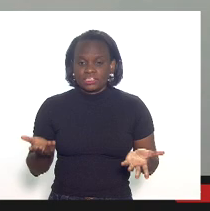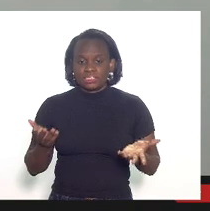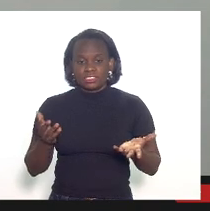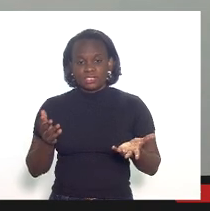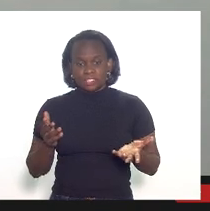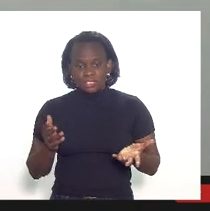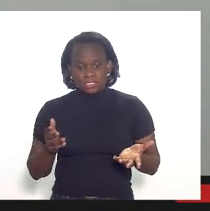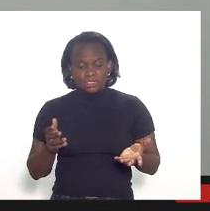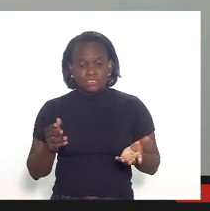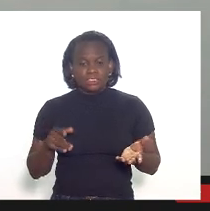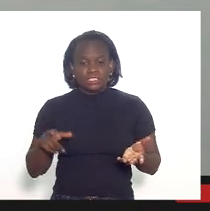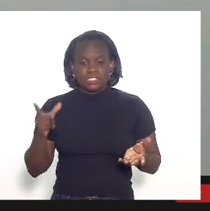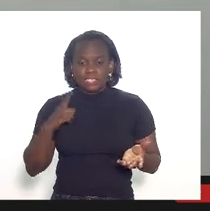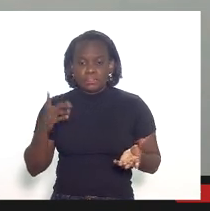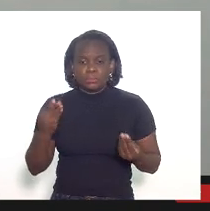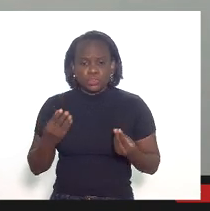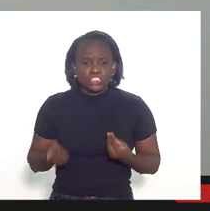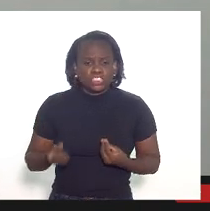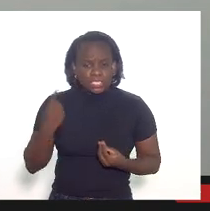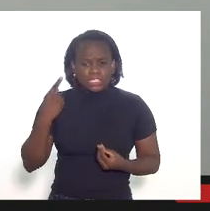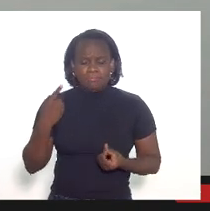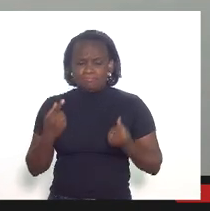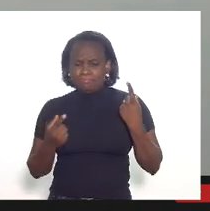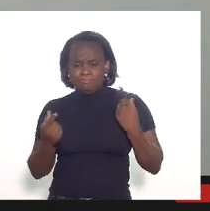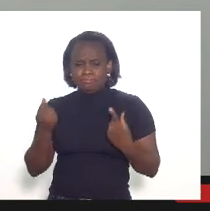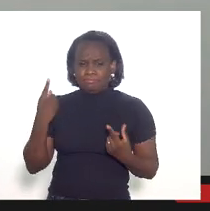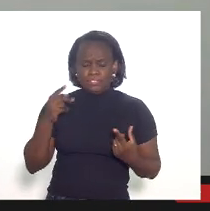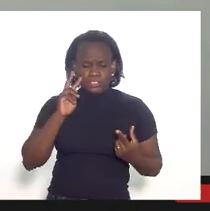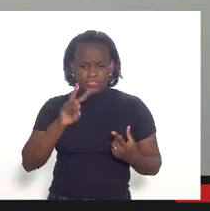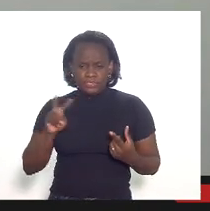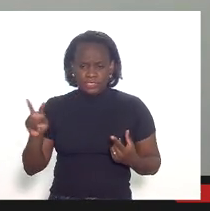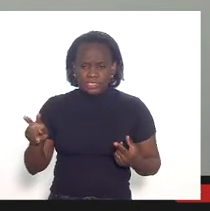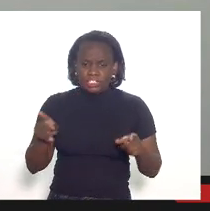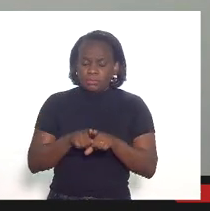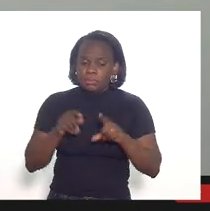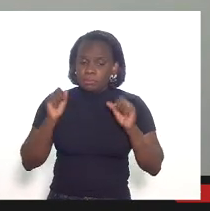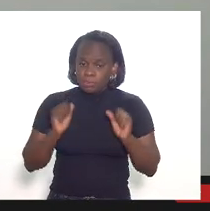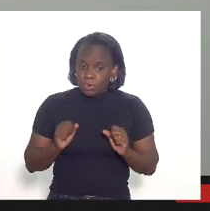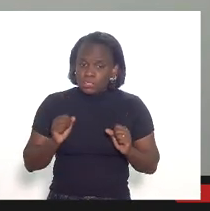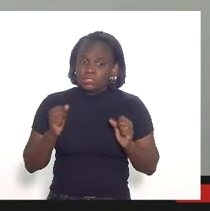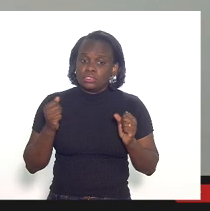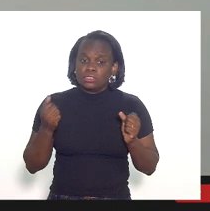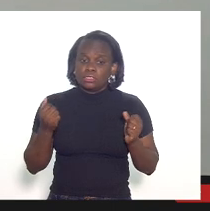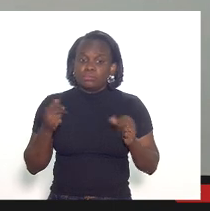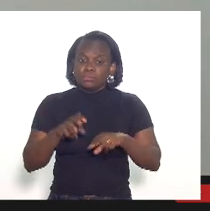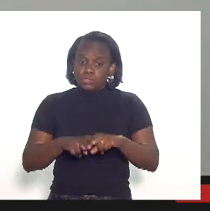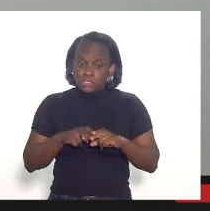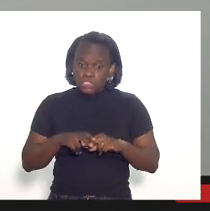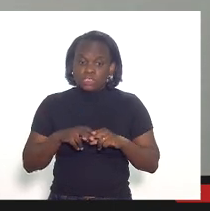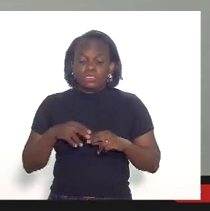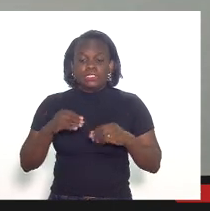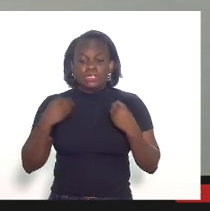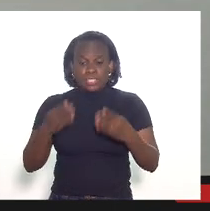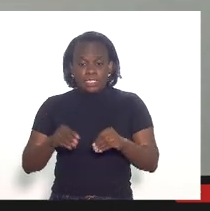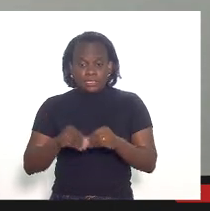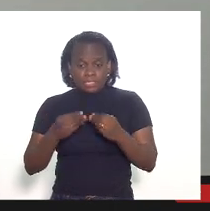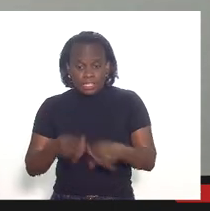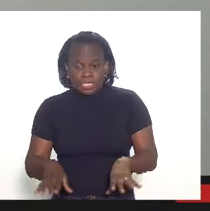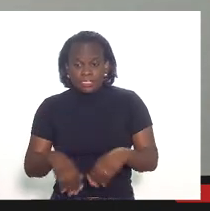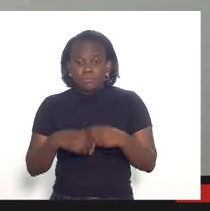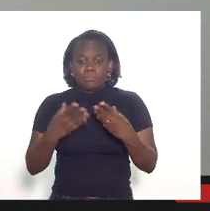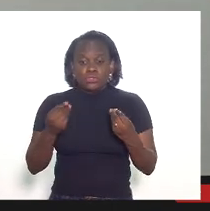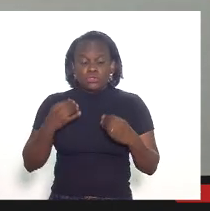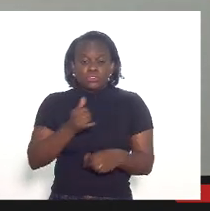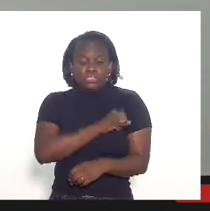eles causam tanta estranheza na gente e assim aparentemente pode ter sido assim causado grandes prejuízos para o do Rio de Janeiro